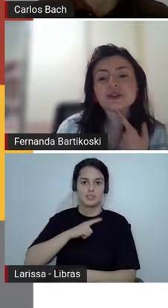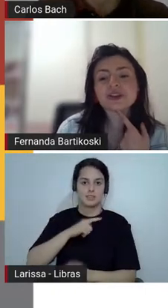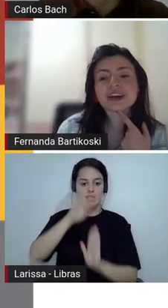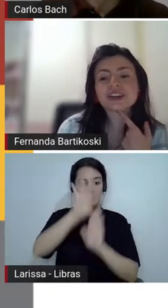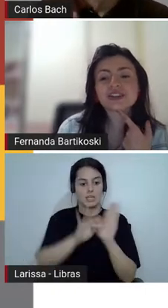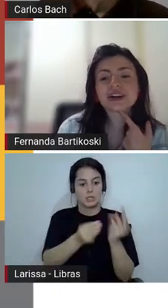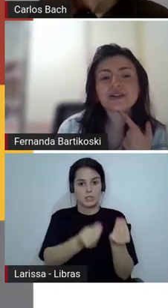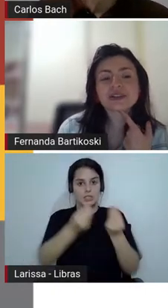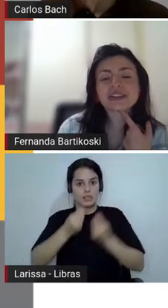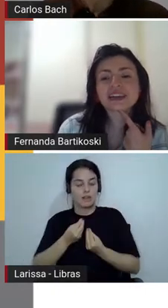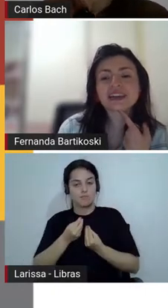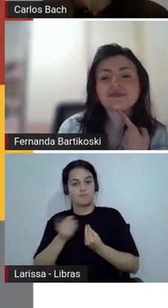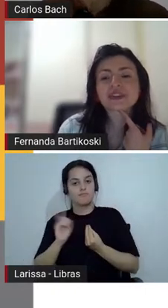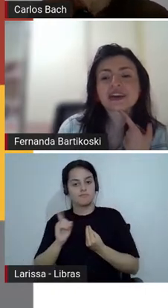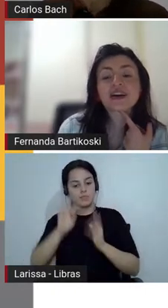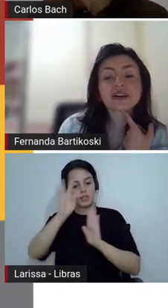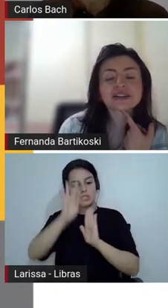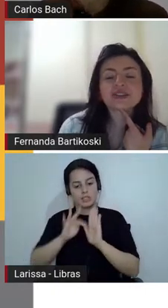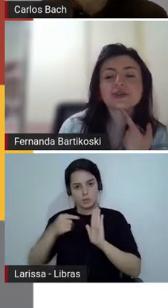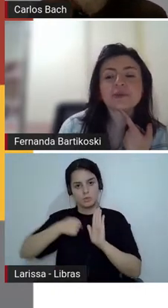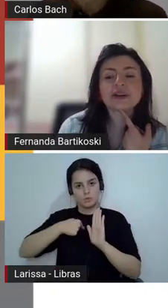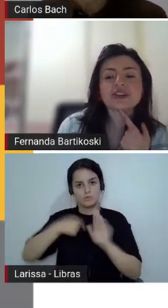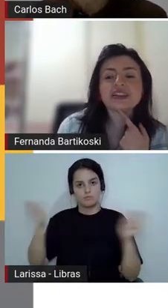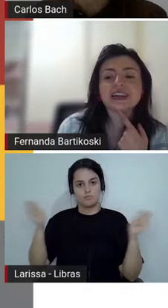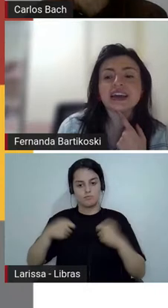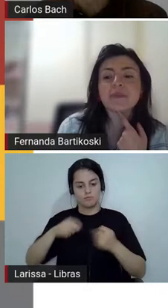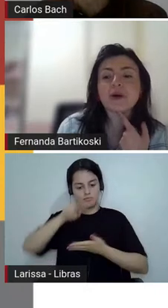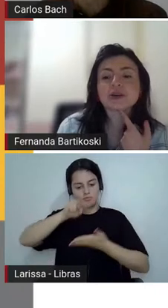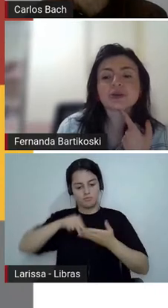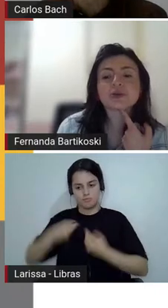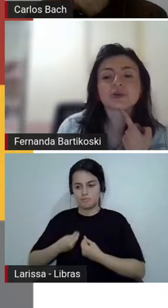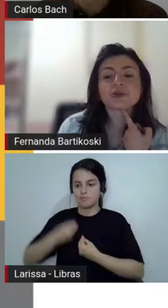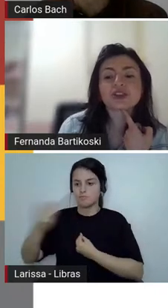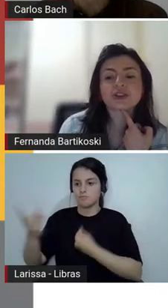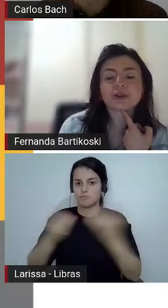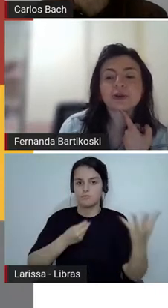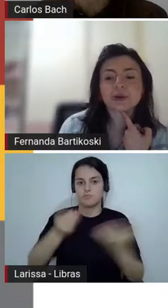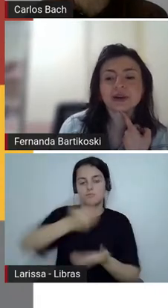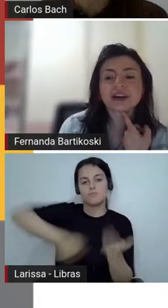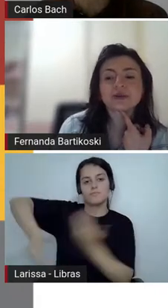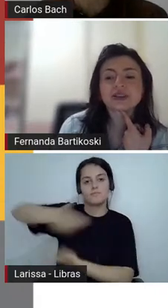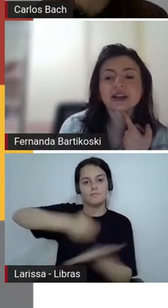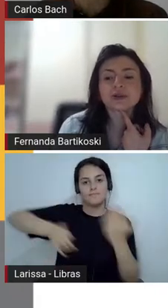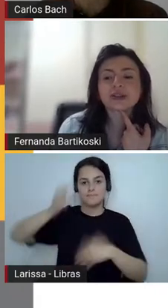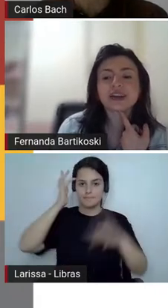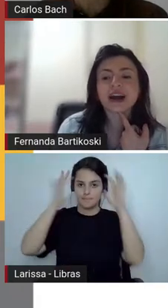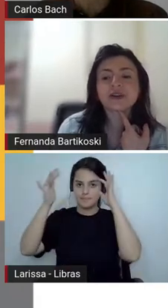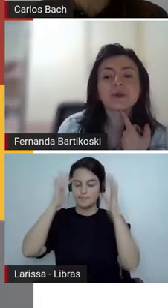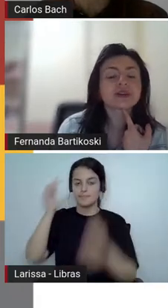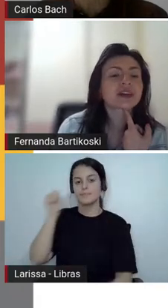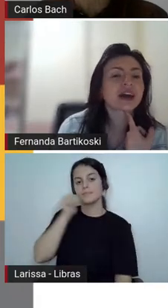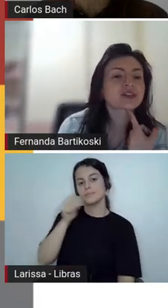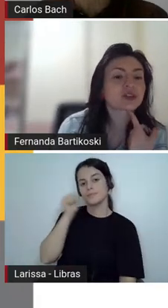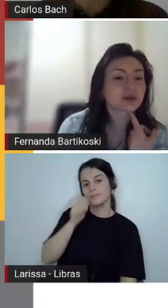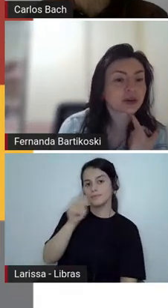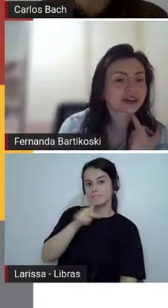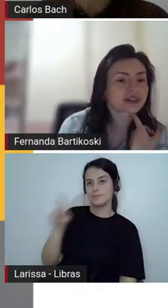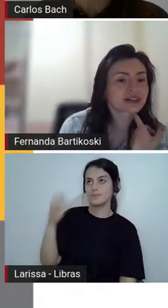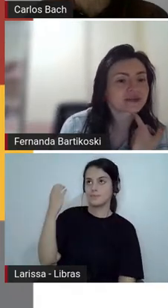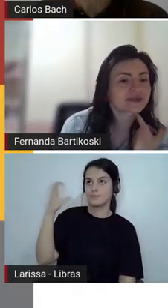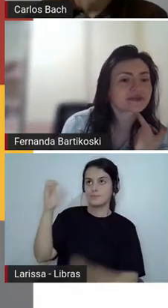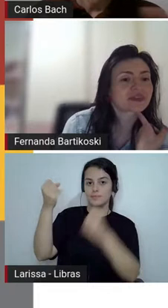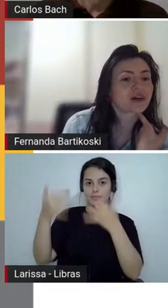É, a professora Regina Rossi aqui, Rossi, desculpa, disse que após o estudo do gênero crônica, os alunos criaram podcast